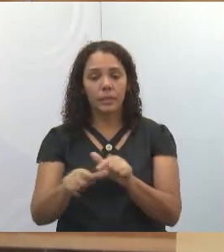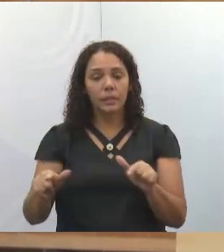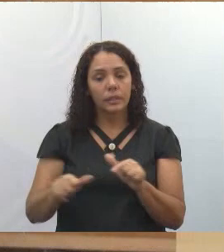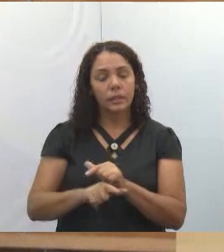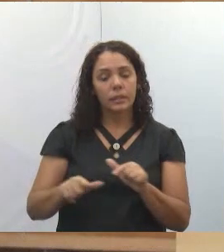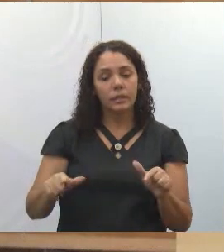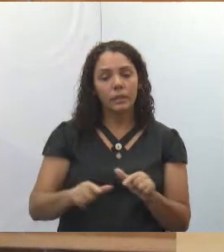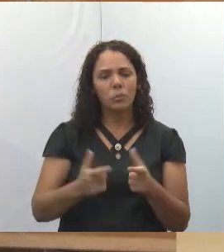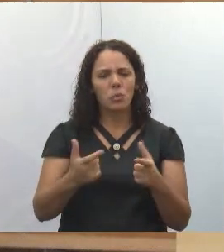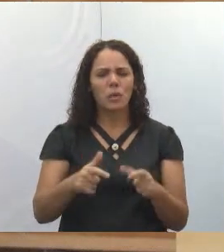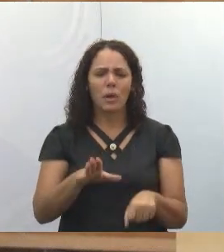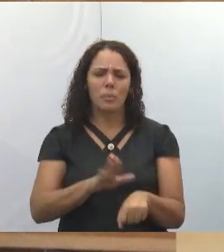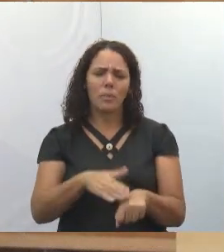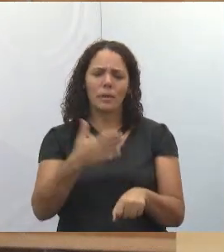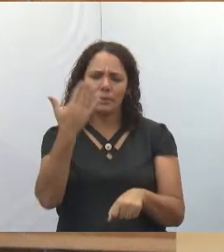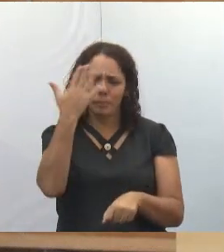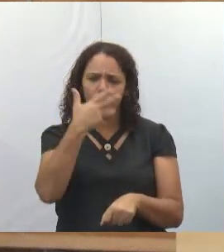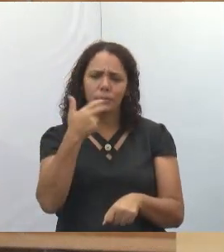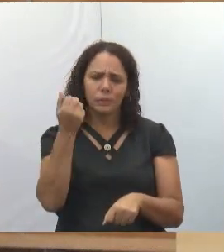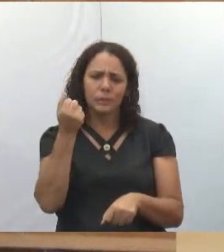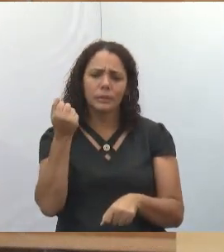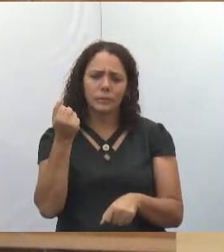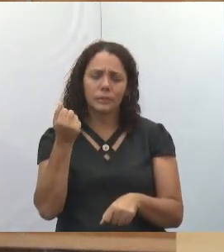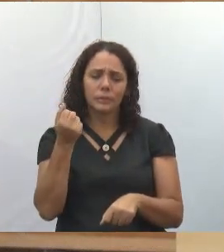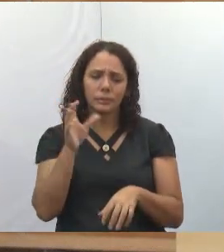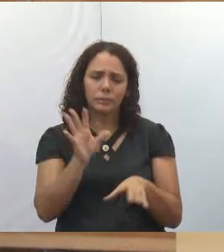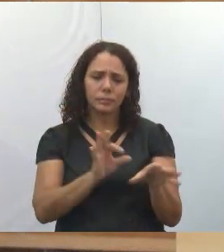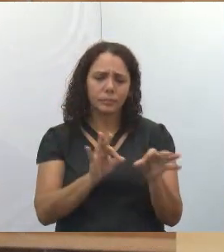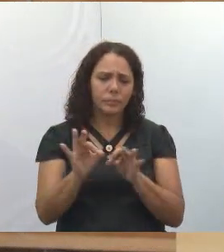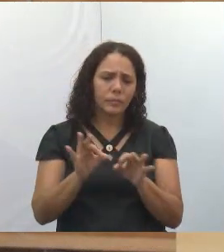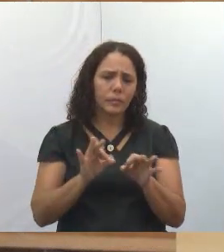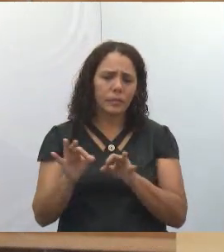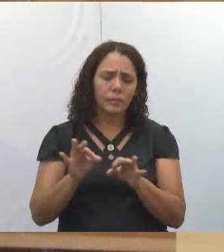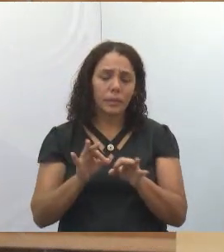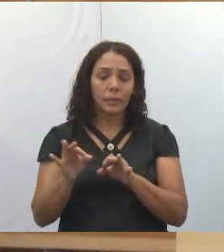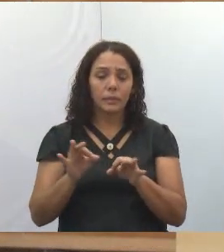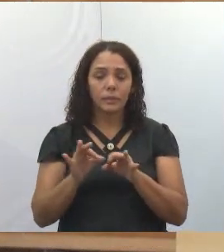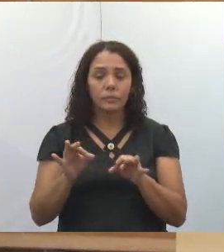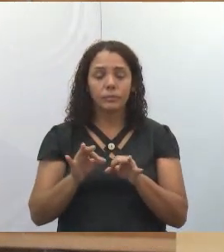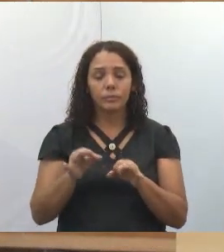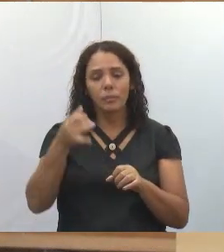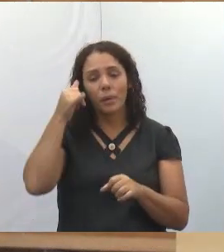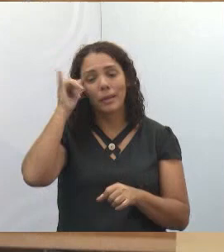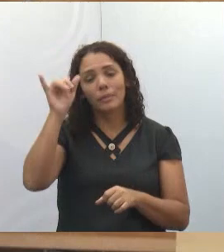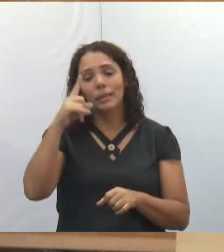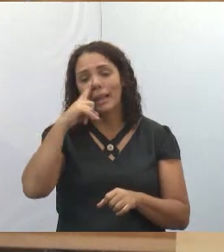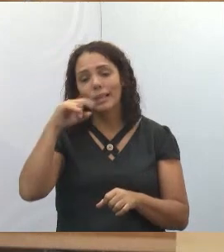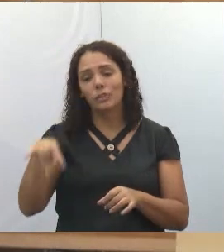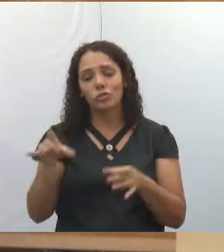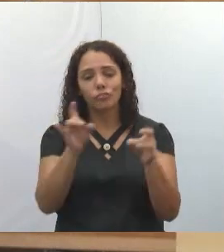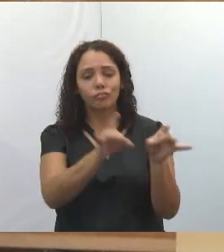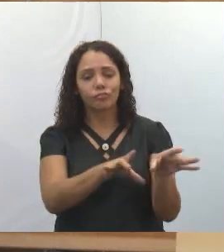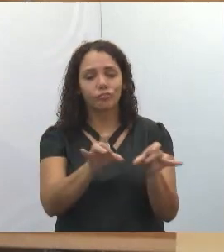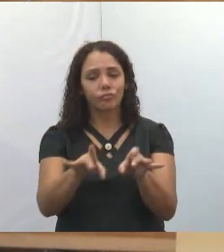bonitinho, arrumado, para que não seja ali um lugar de depósito de lixo.